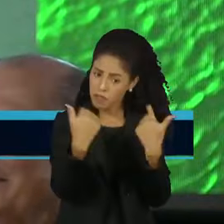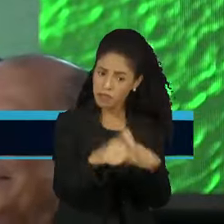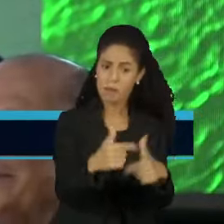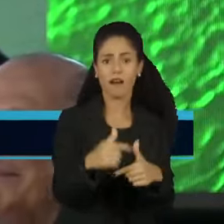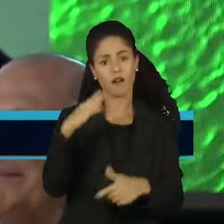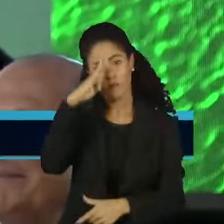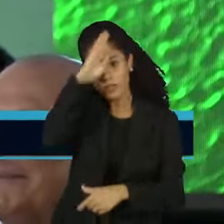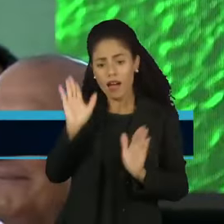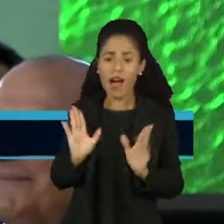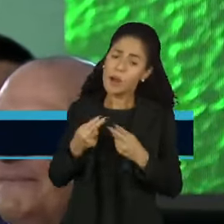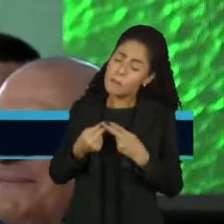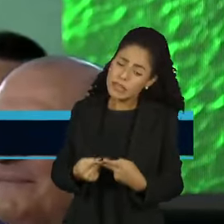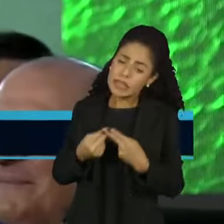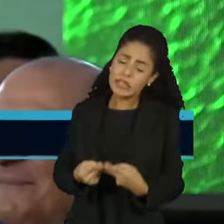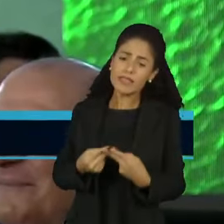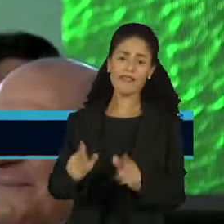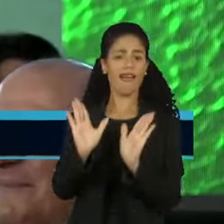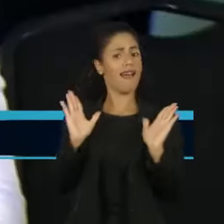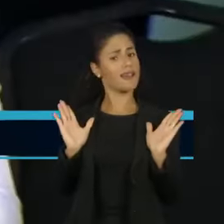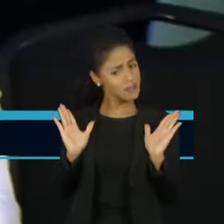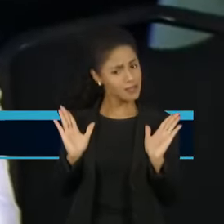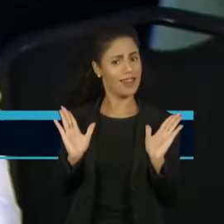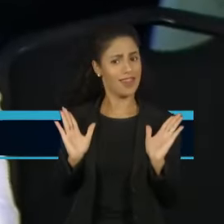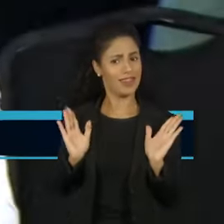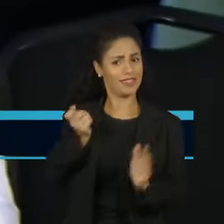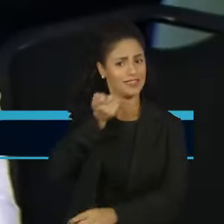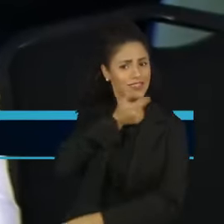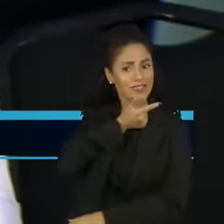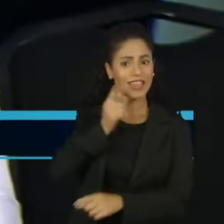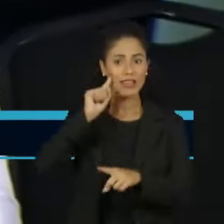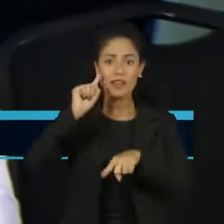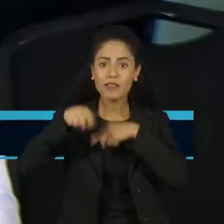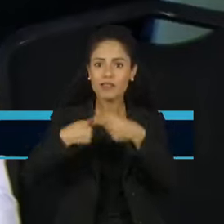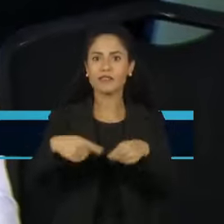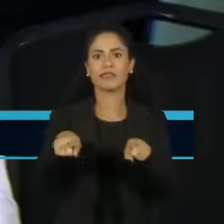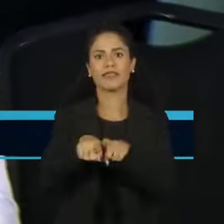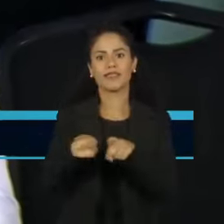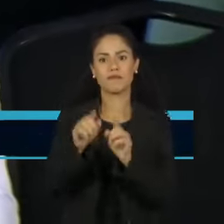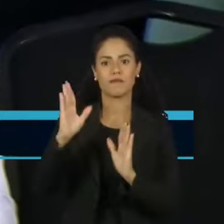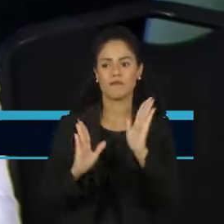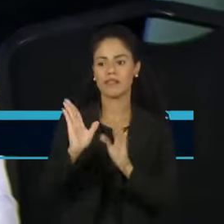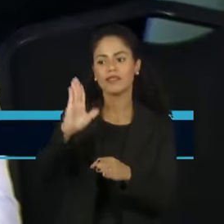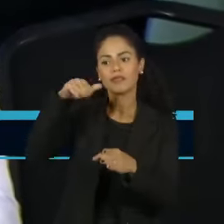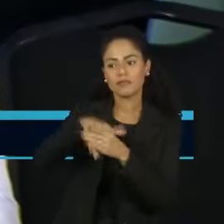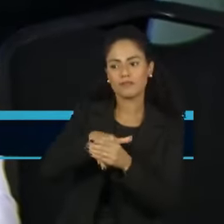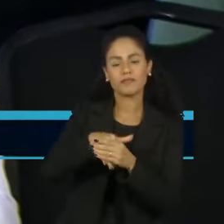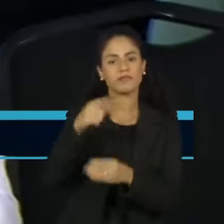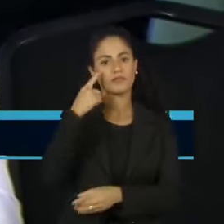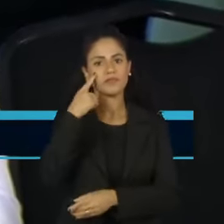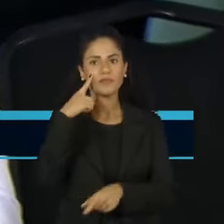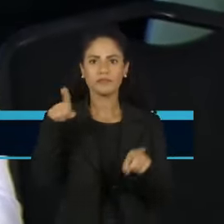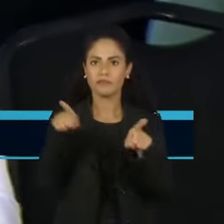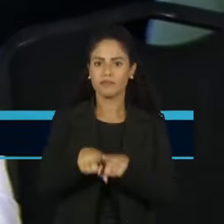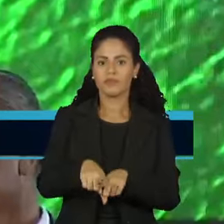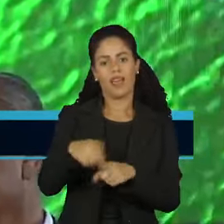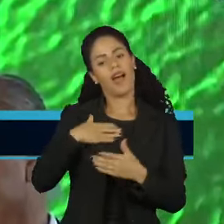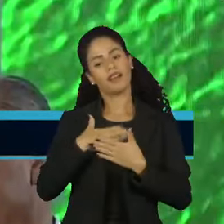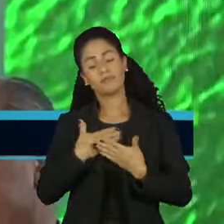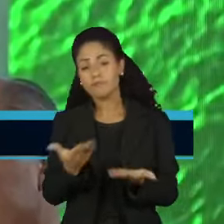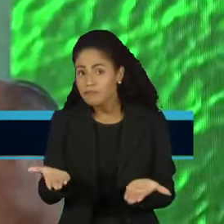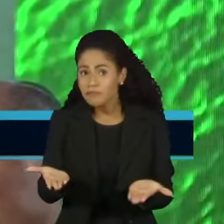paciência é uma opção dele. E depois ele ganhou de nós as eleições. O que é que eu vou lamentar?